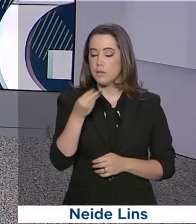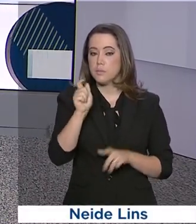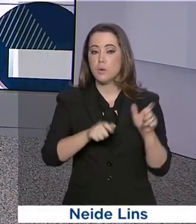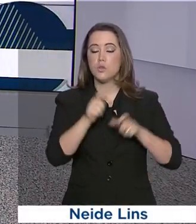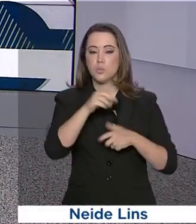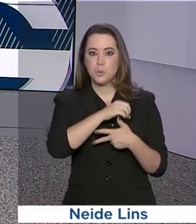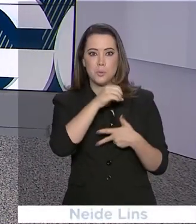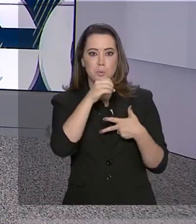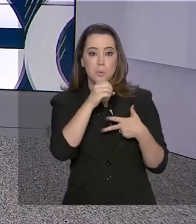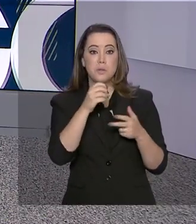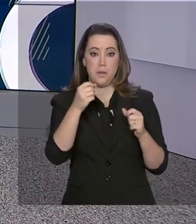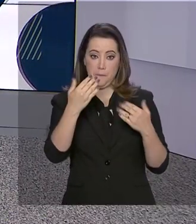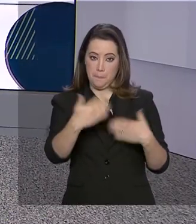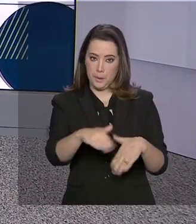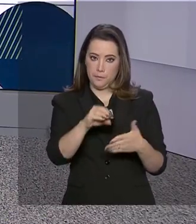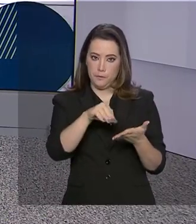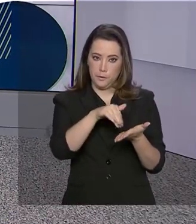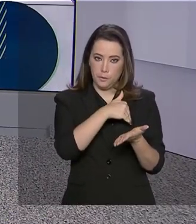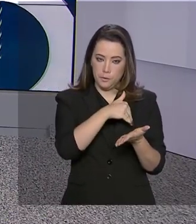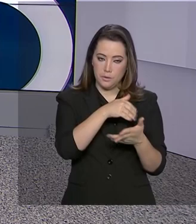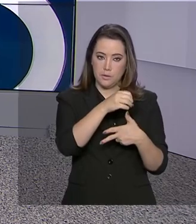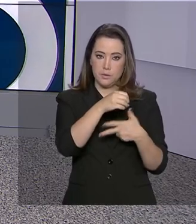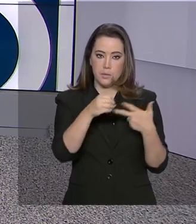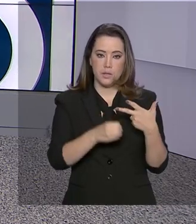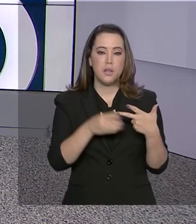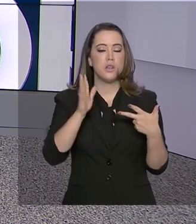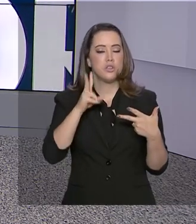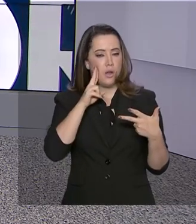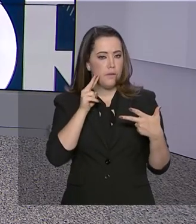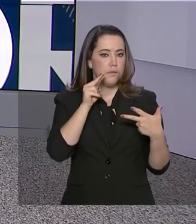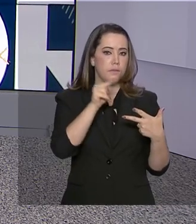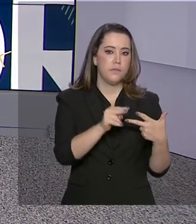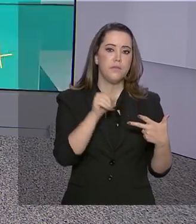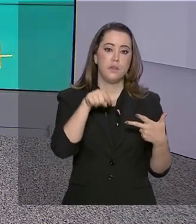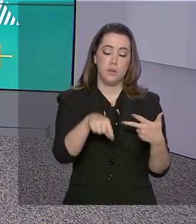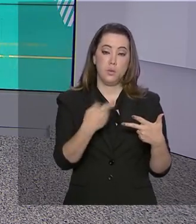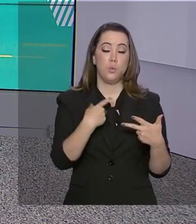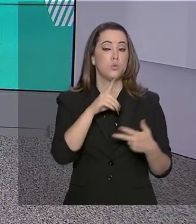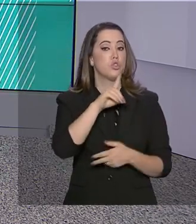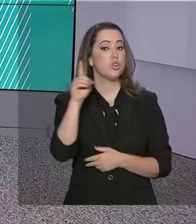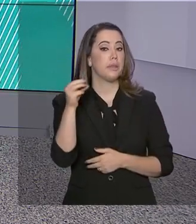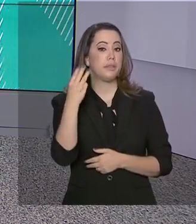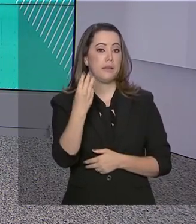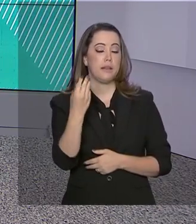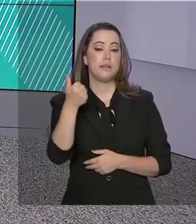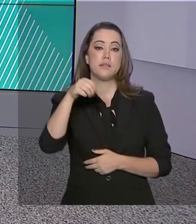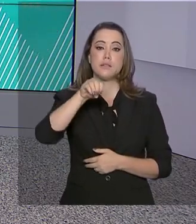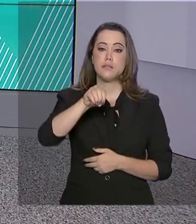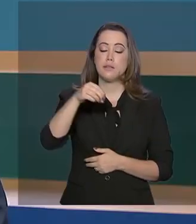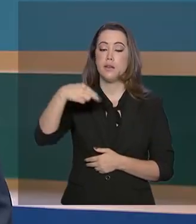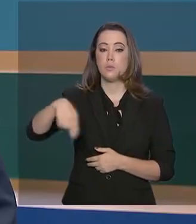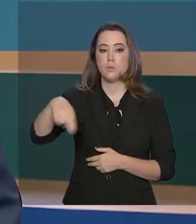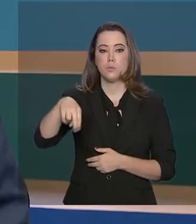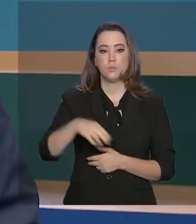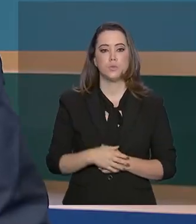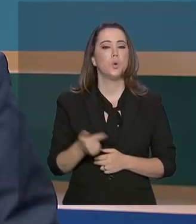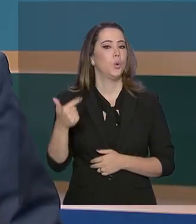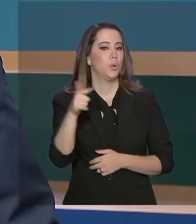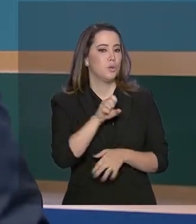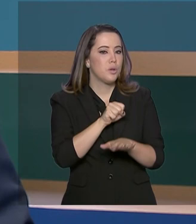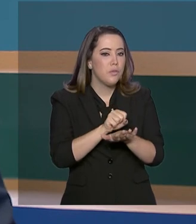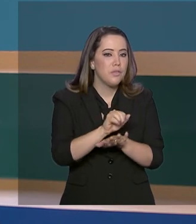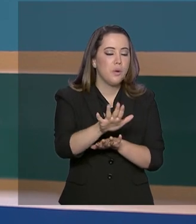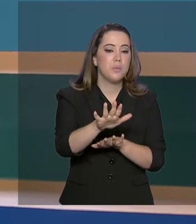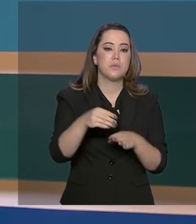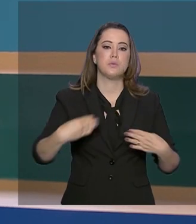do Enem já conferiram os locais das provas deste ano, que serão aplicadas nos dias 3 e 10 de novembro. Outra notícia